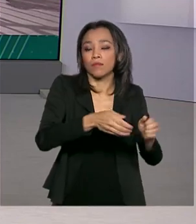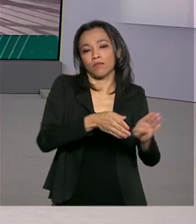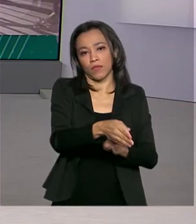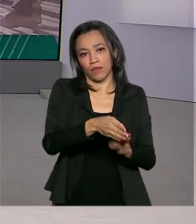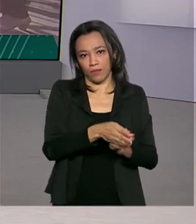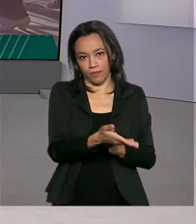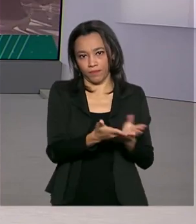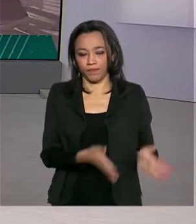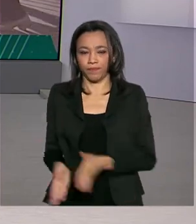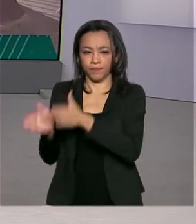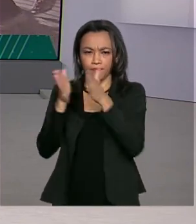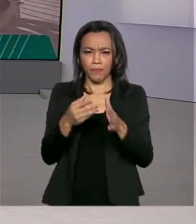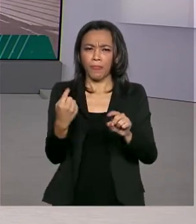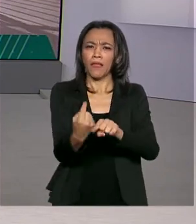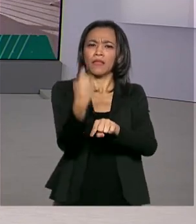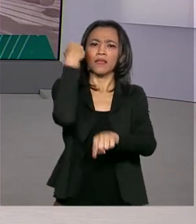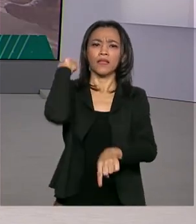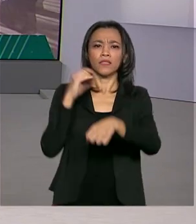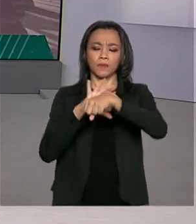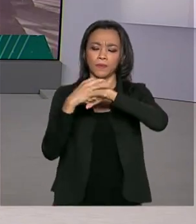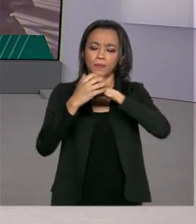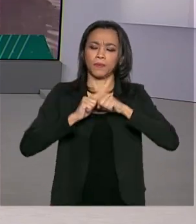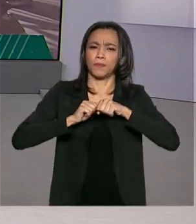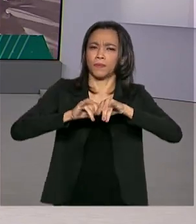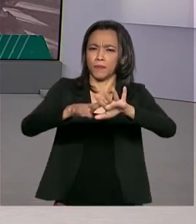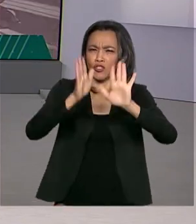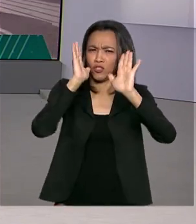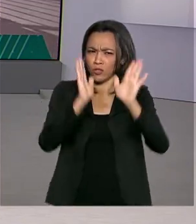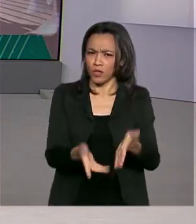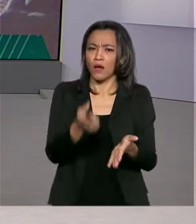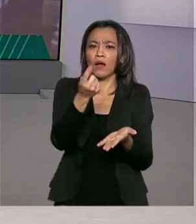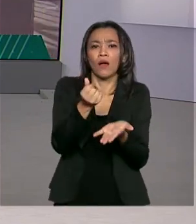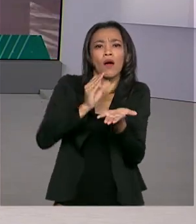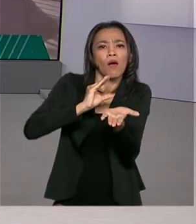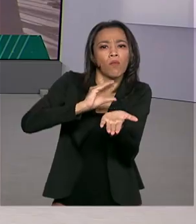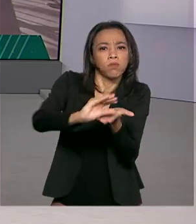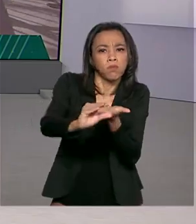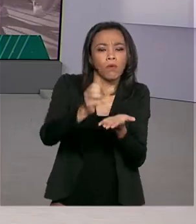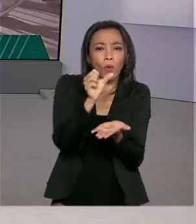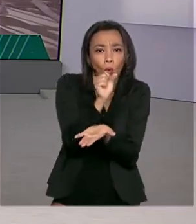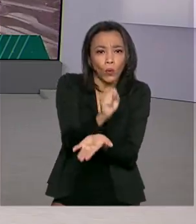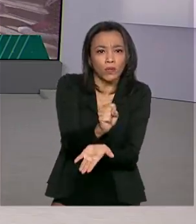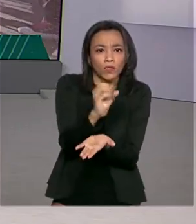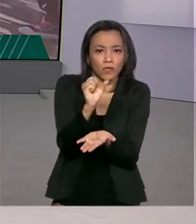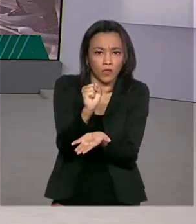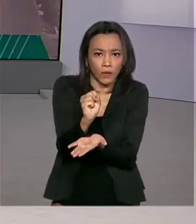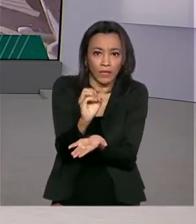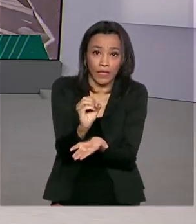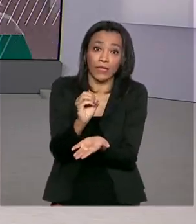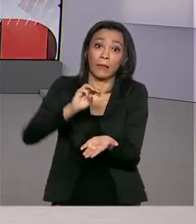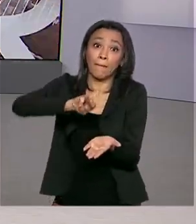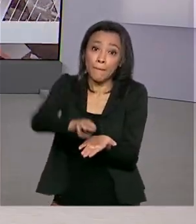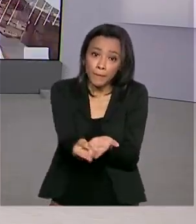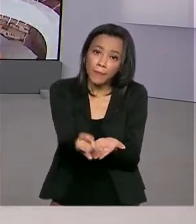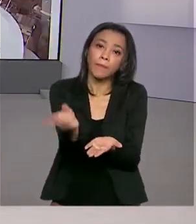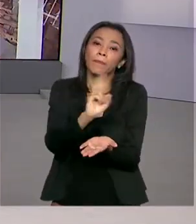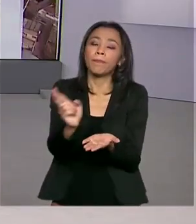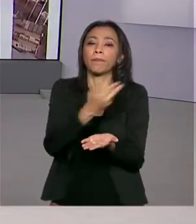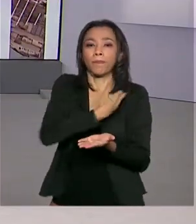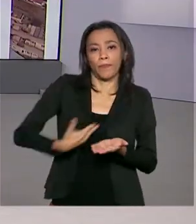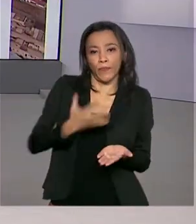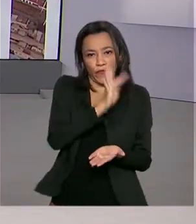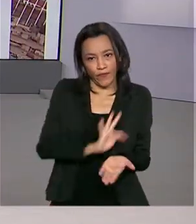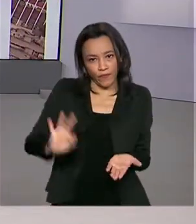Desde o início da pandemia foram investidos mais de 880 milhões de reais pelo governo federal